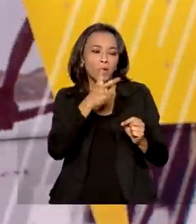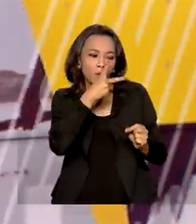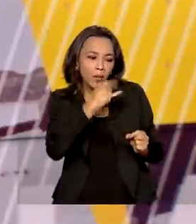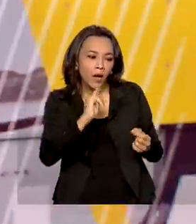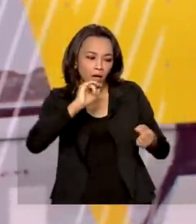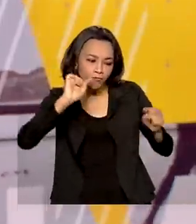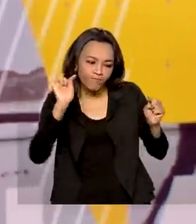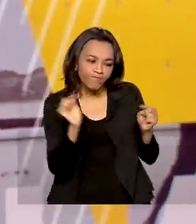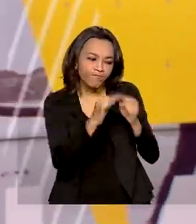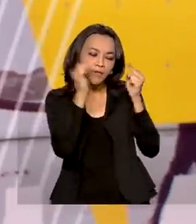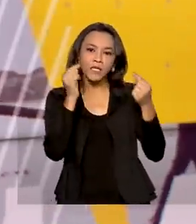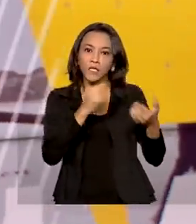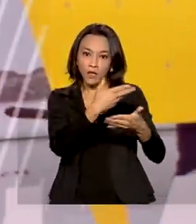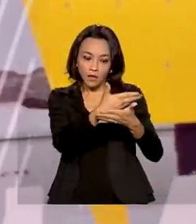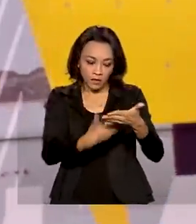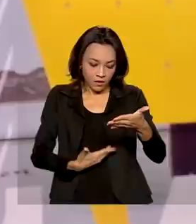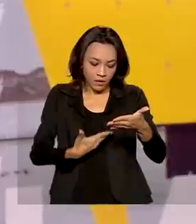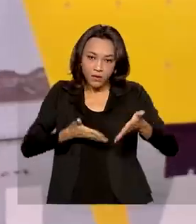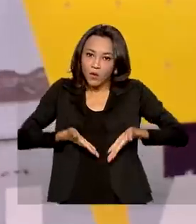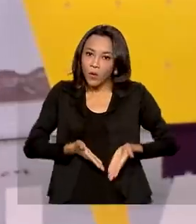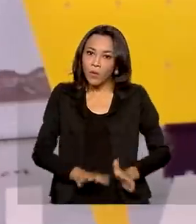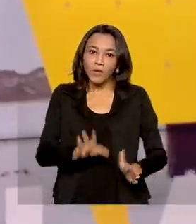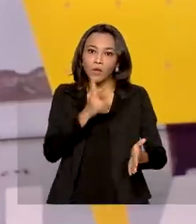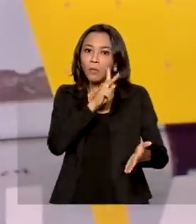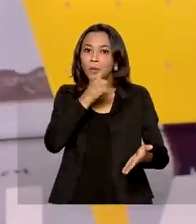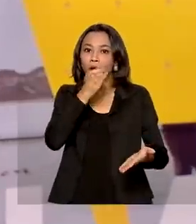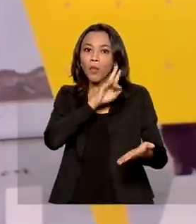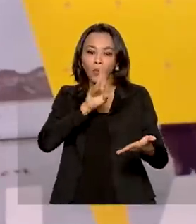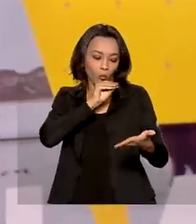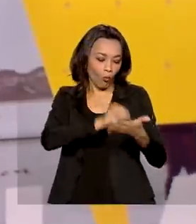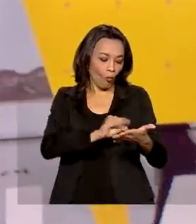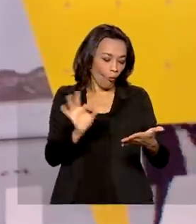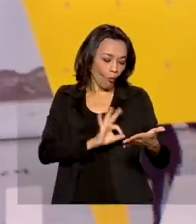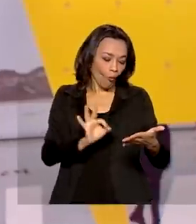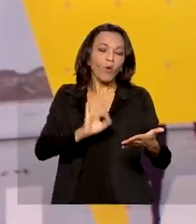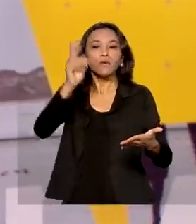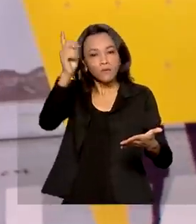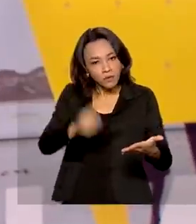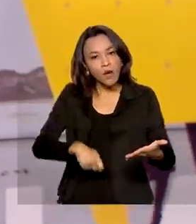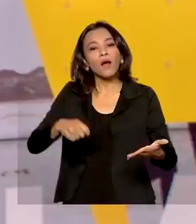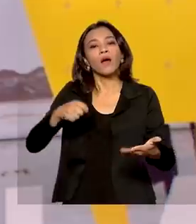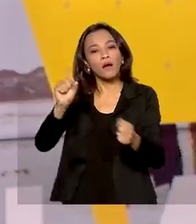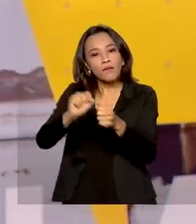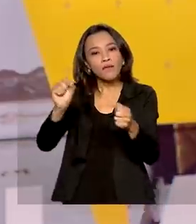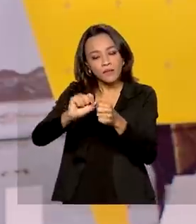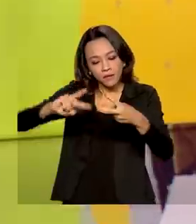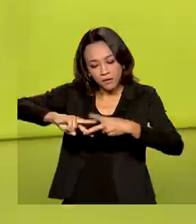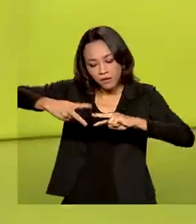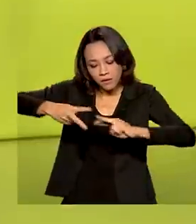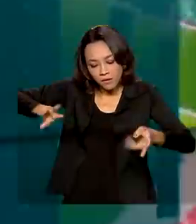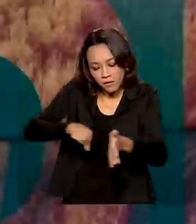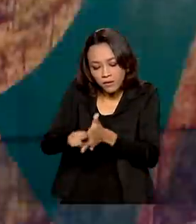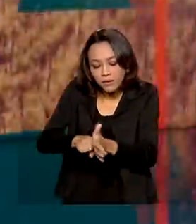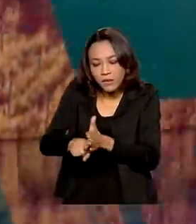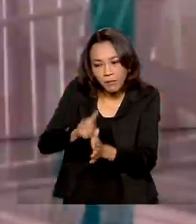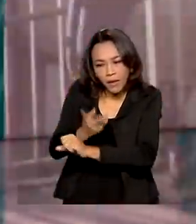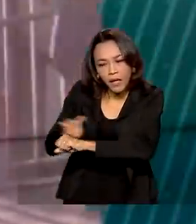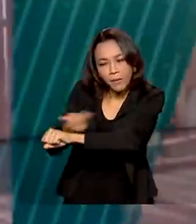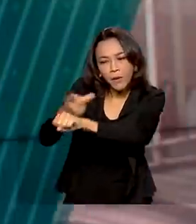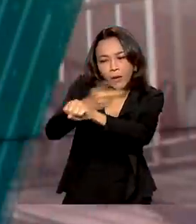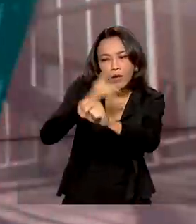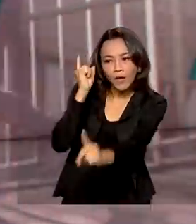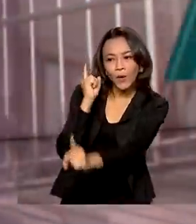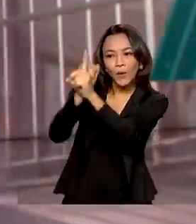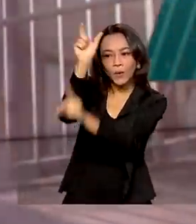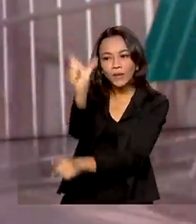não tem o nome do pai na certidão de nascimento. Agora, é possível fazer exame de DNA em parentes do pai biológico para